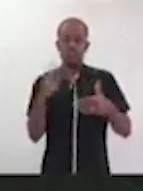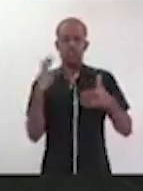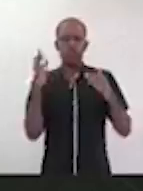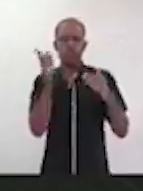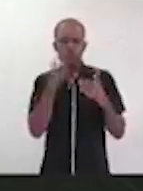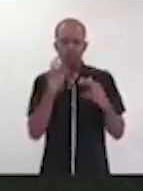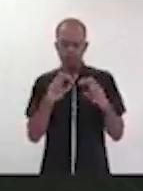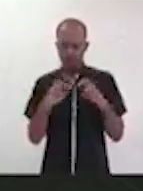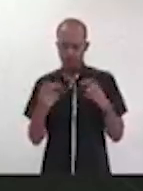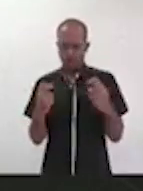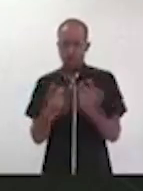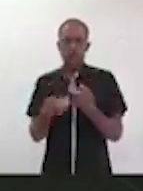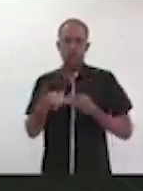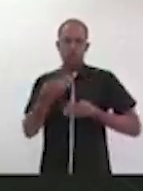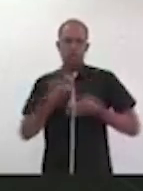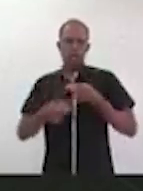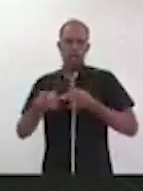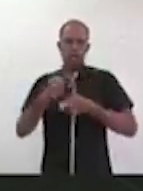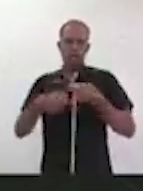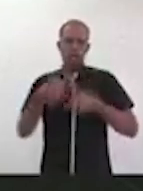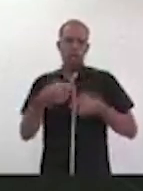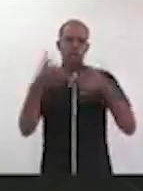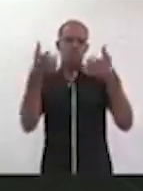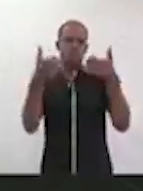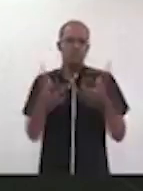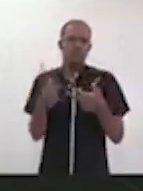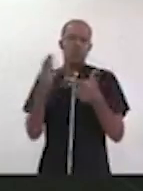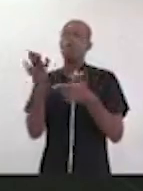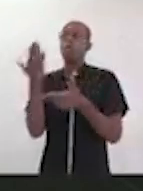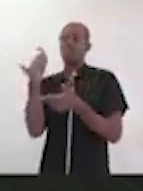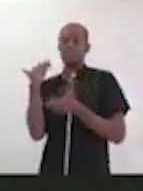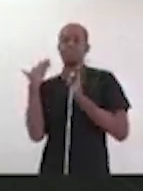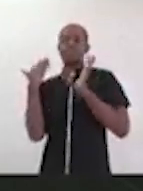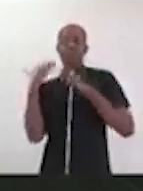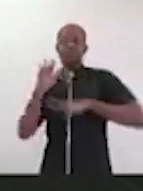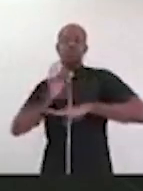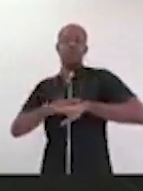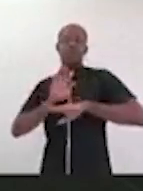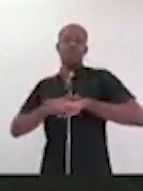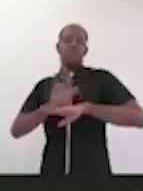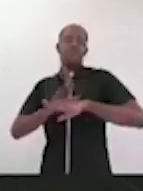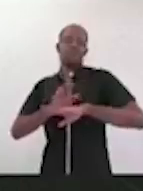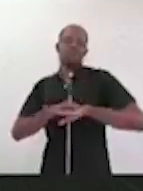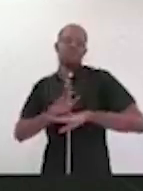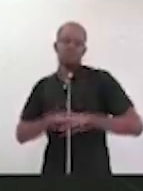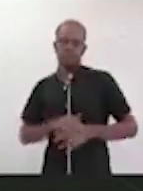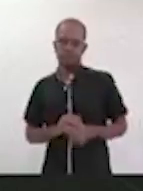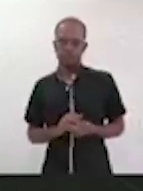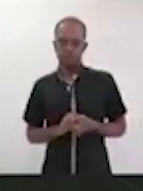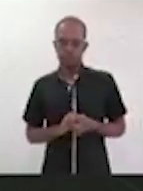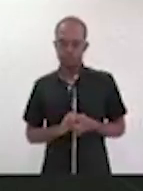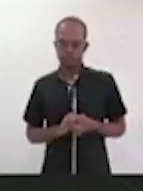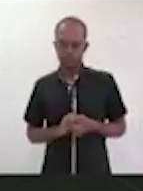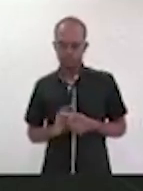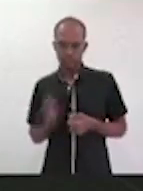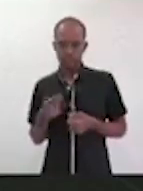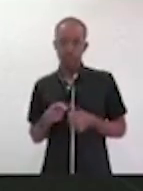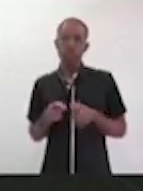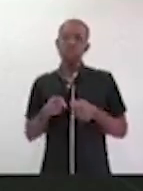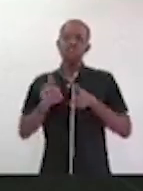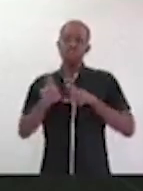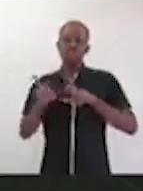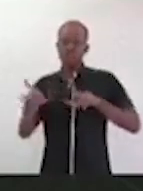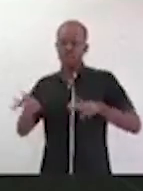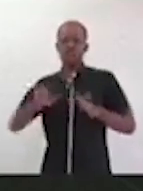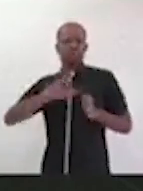de negociação para falar como no passado fizemos com grandes líderes estadistas. Vamos deixar as diferenças de lado,